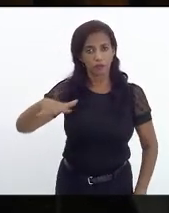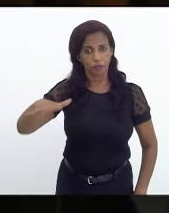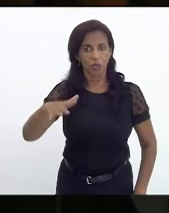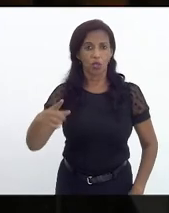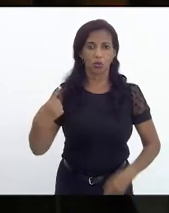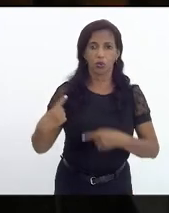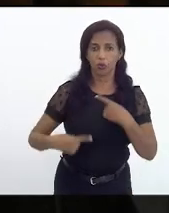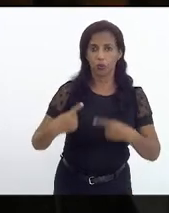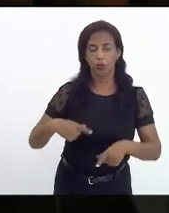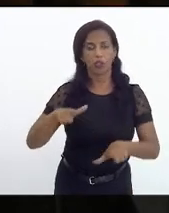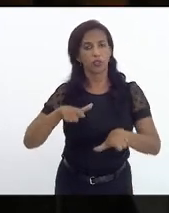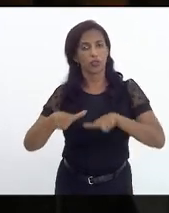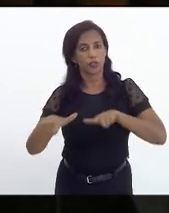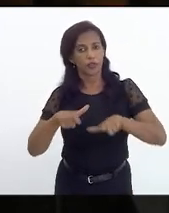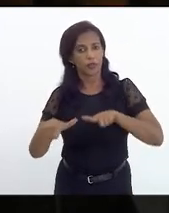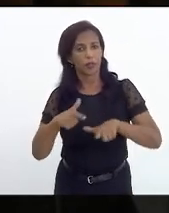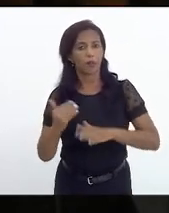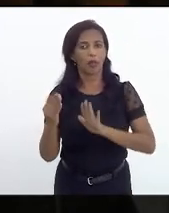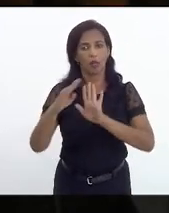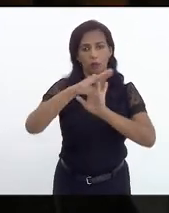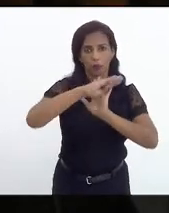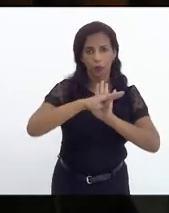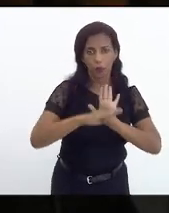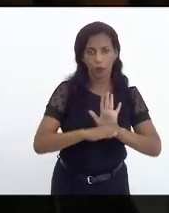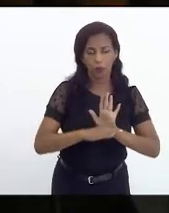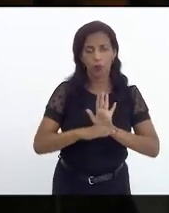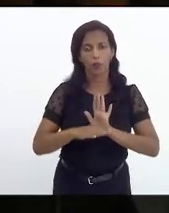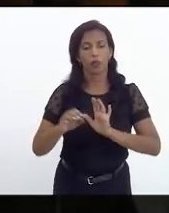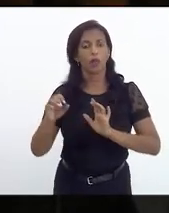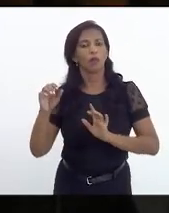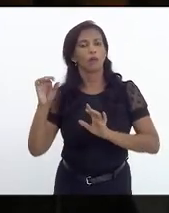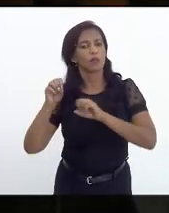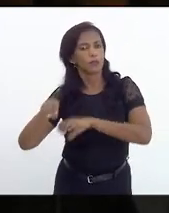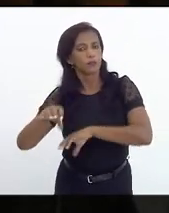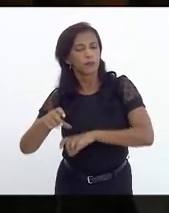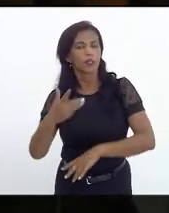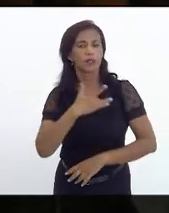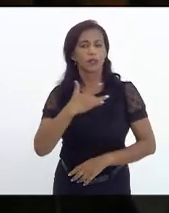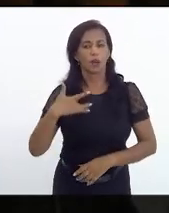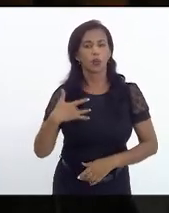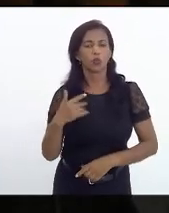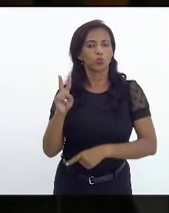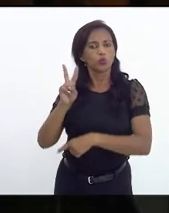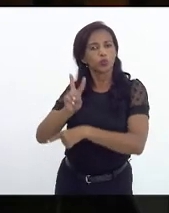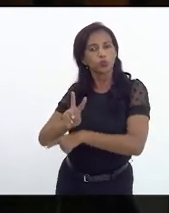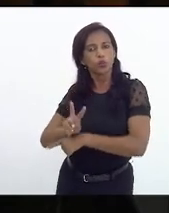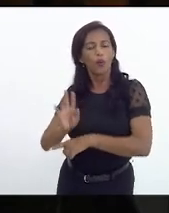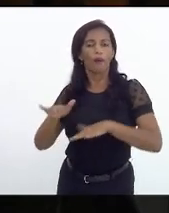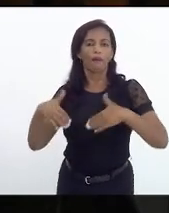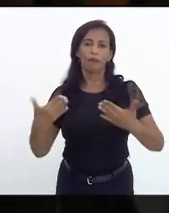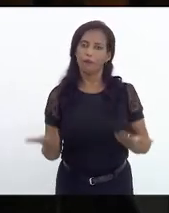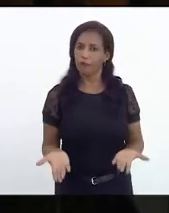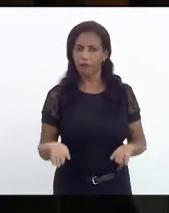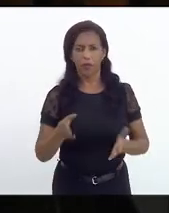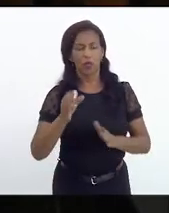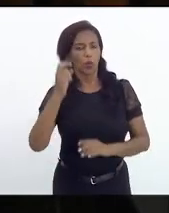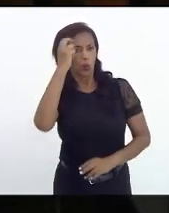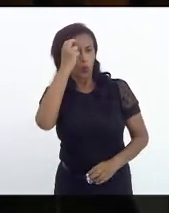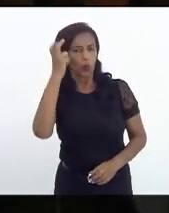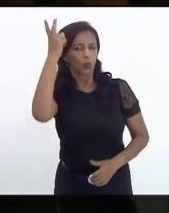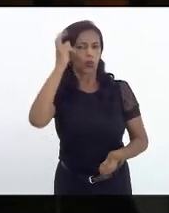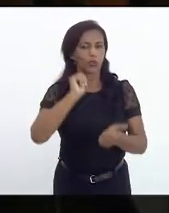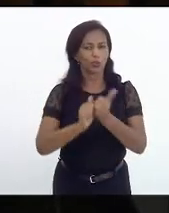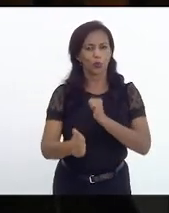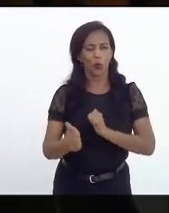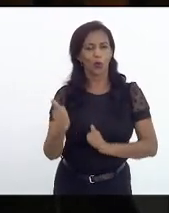políticas, serviços, em programas nas áreas de educação, saúde, assistência, enfim, cultura, esporte,